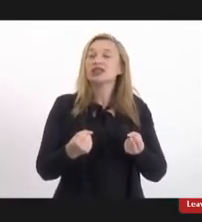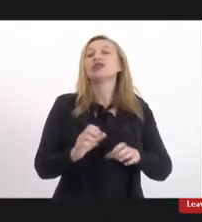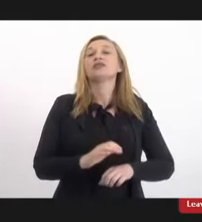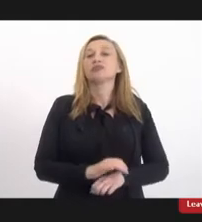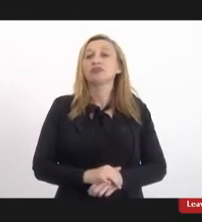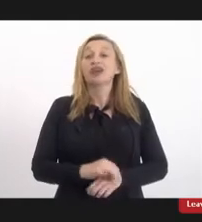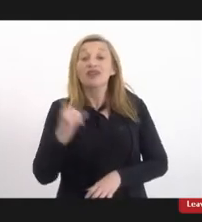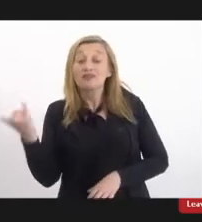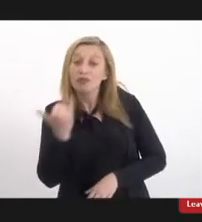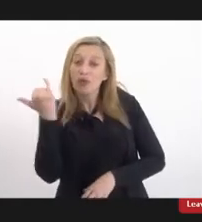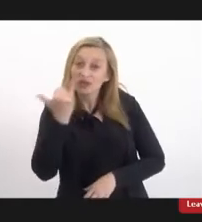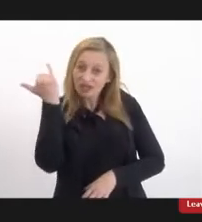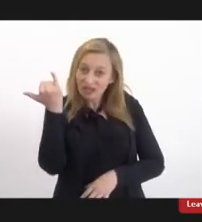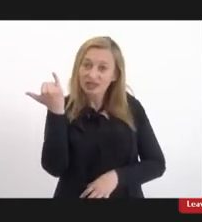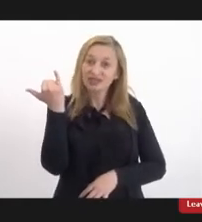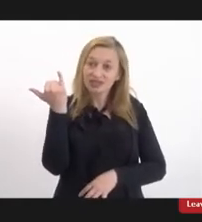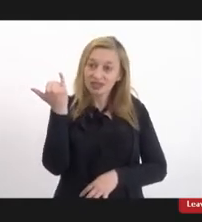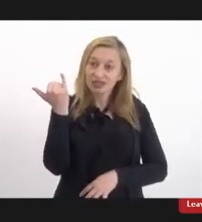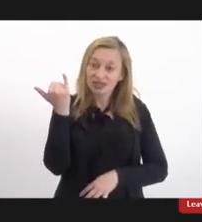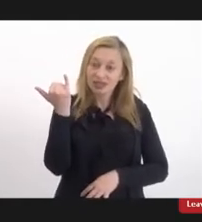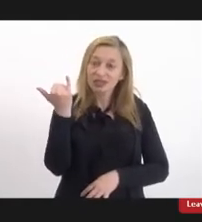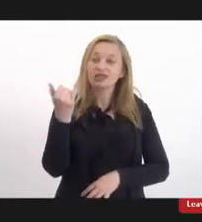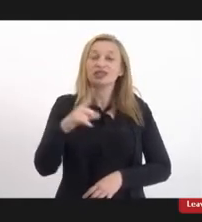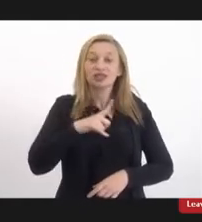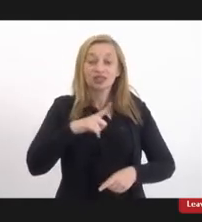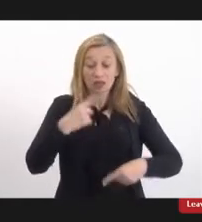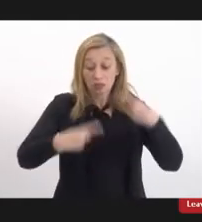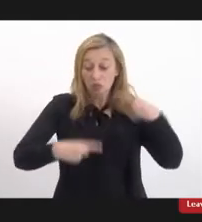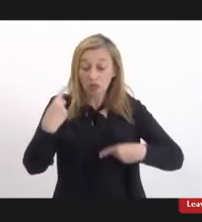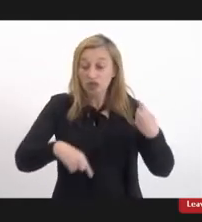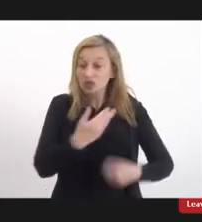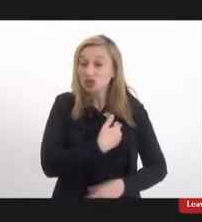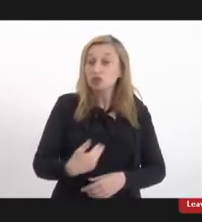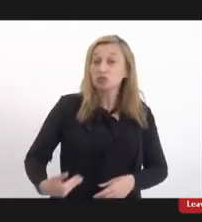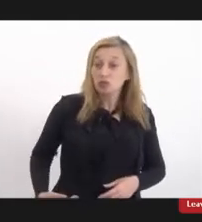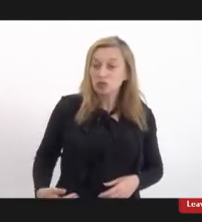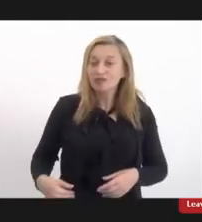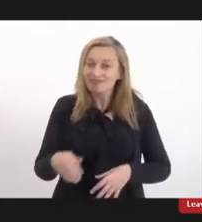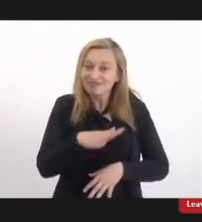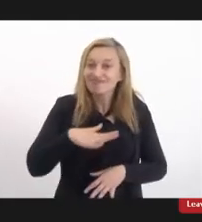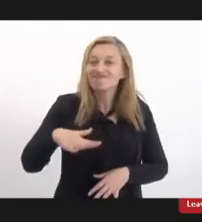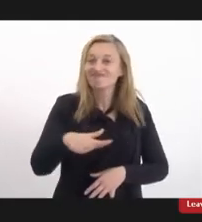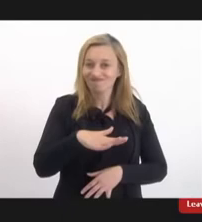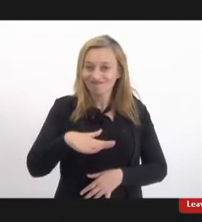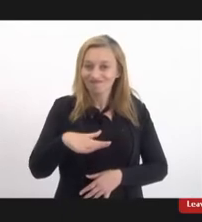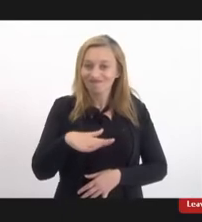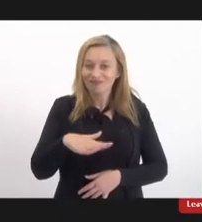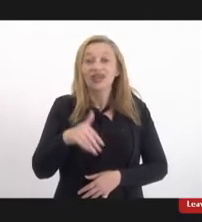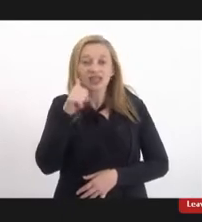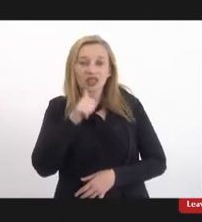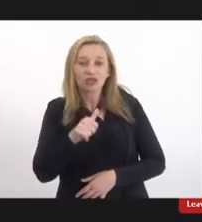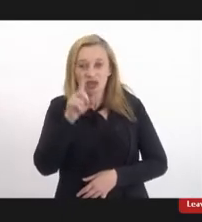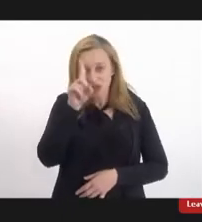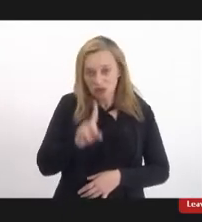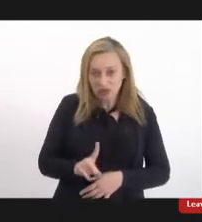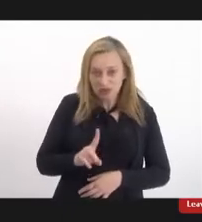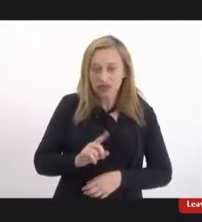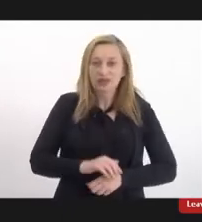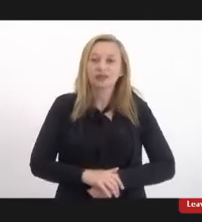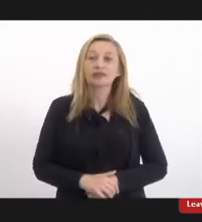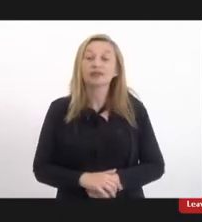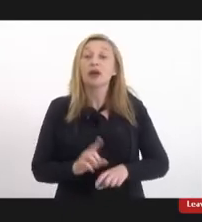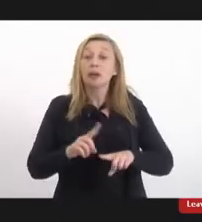a importância de se ter políticas públicas nessa área das mulheres com deficiência